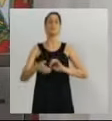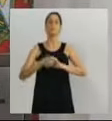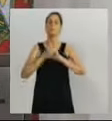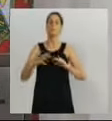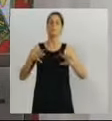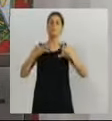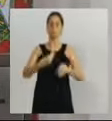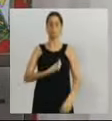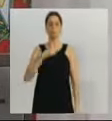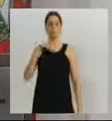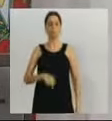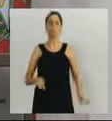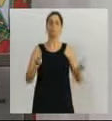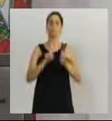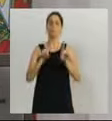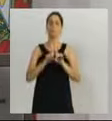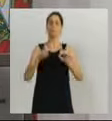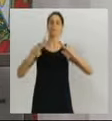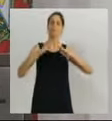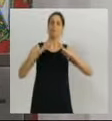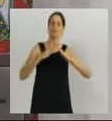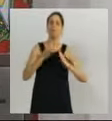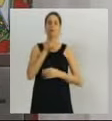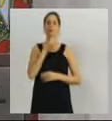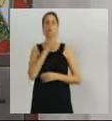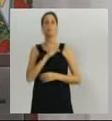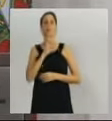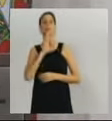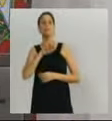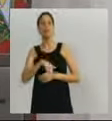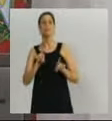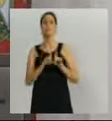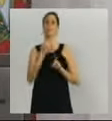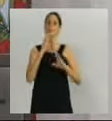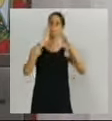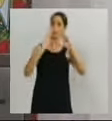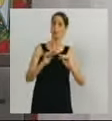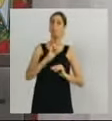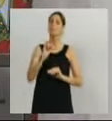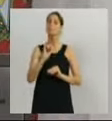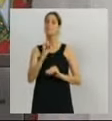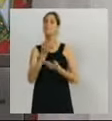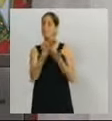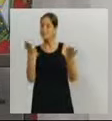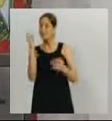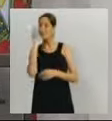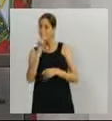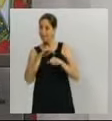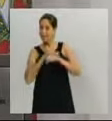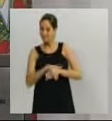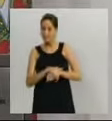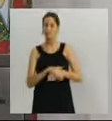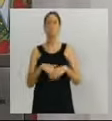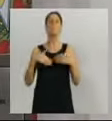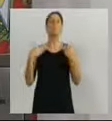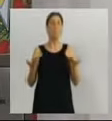também em suas casas, com um cordial boa tarde ou boa noite para quem vai nos assistir na reprise. Por gentileza, TV Legislativa, eu